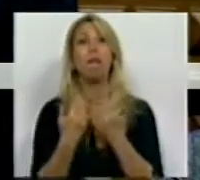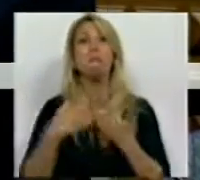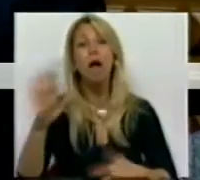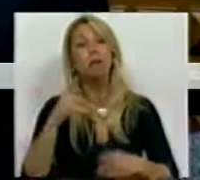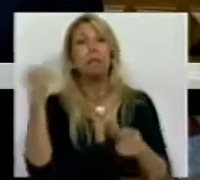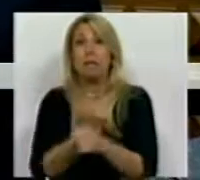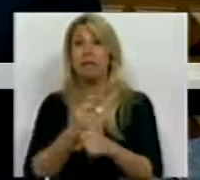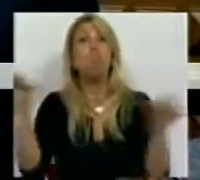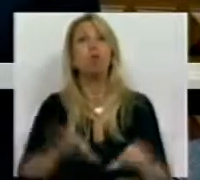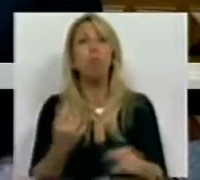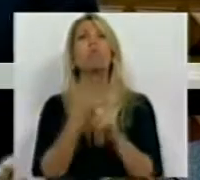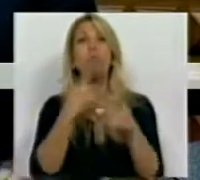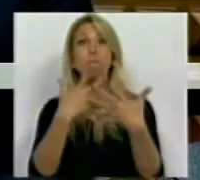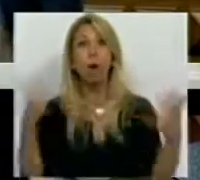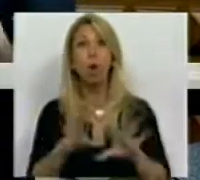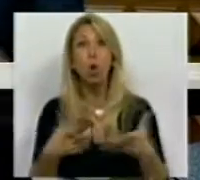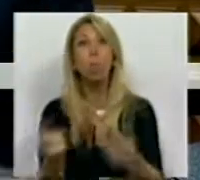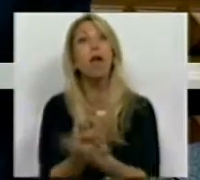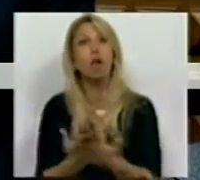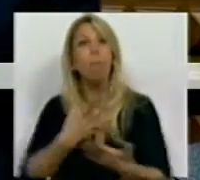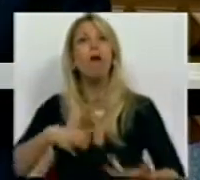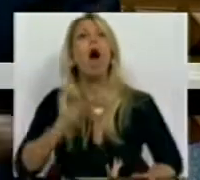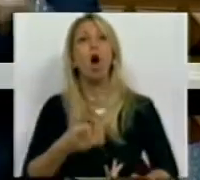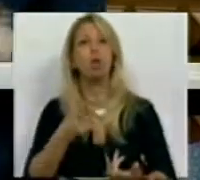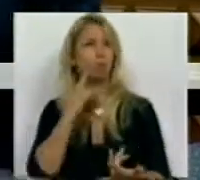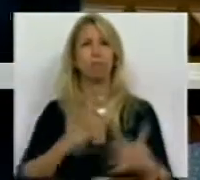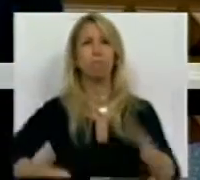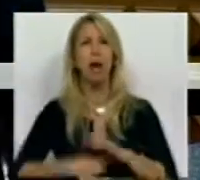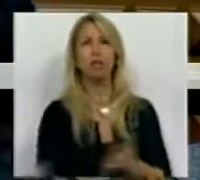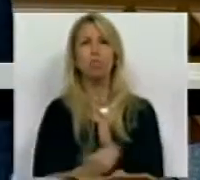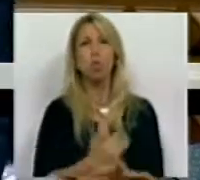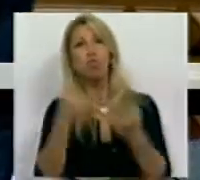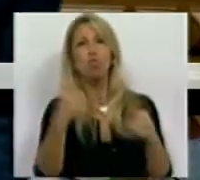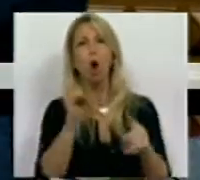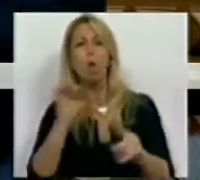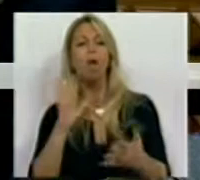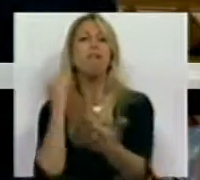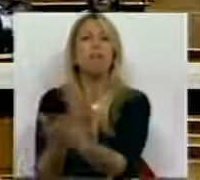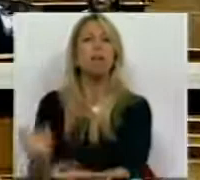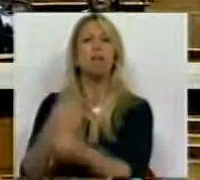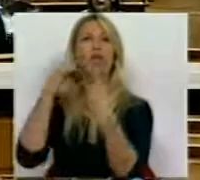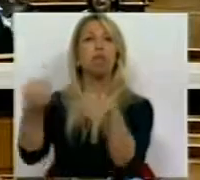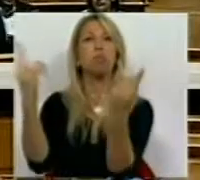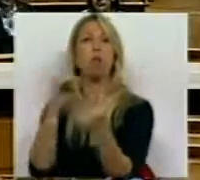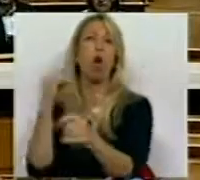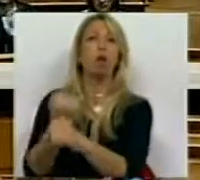porque os grandes grupos e crinómetros querem, como sempre, maximizar os seus lucros e não prestar serviço público como os trabalhadores. Obrigado,